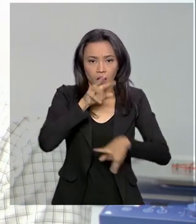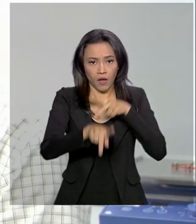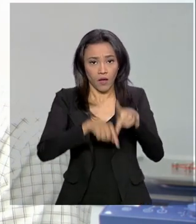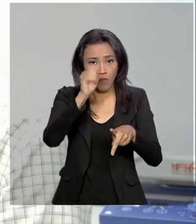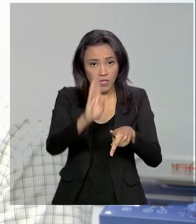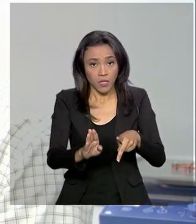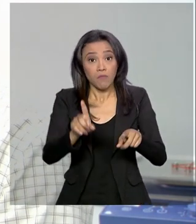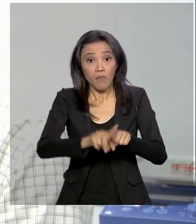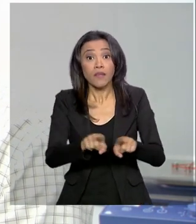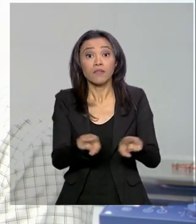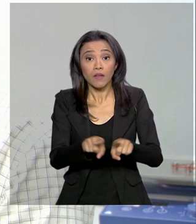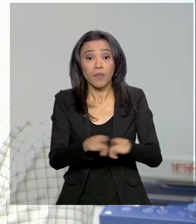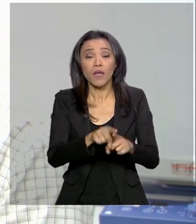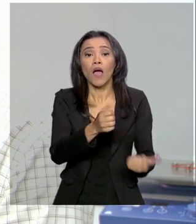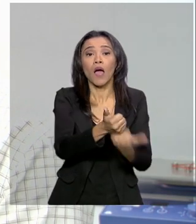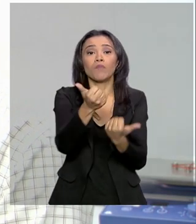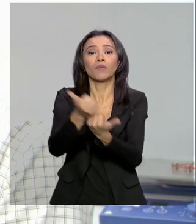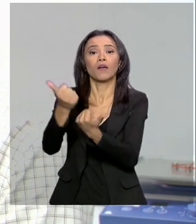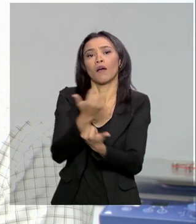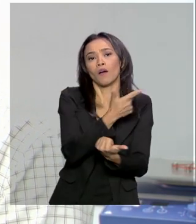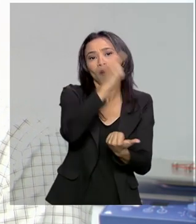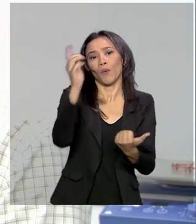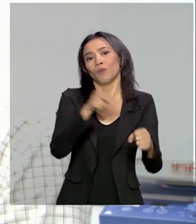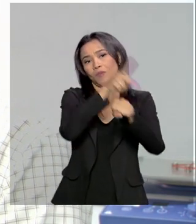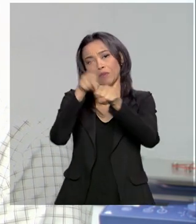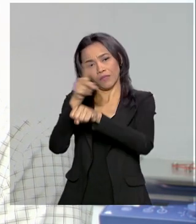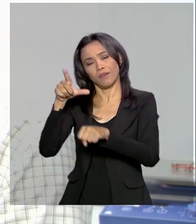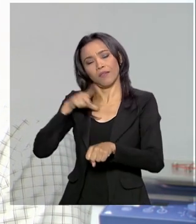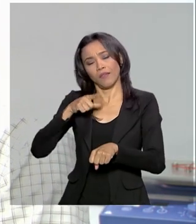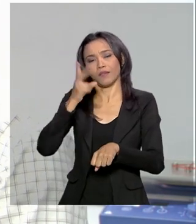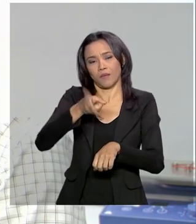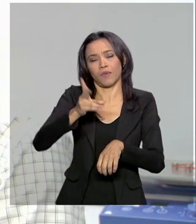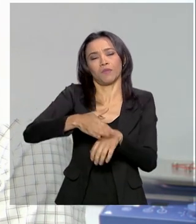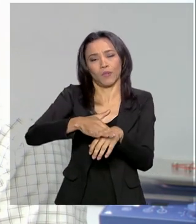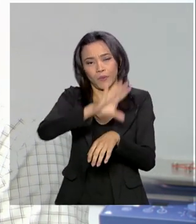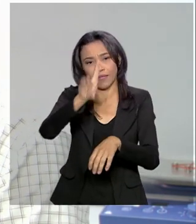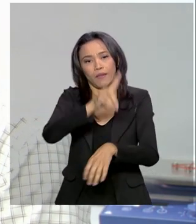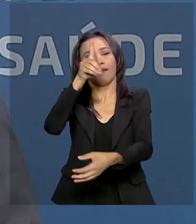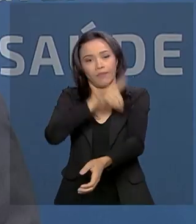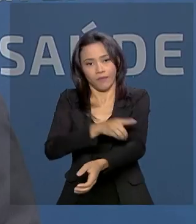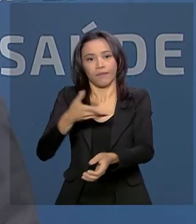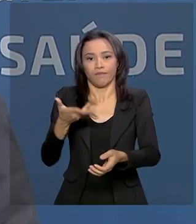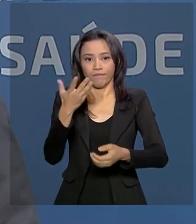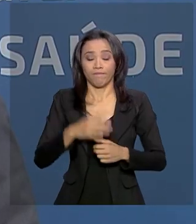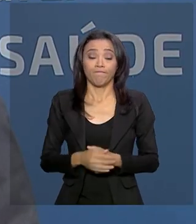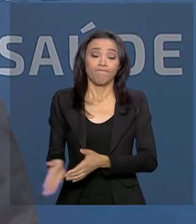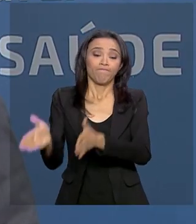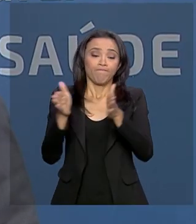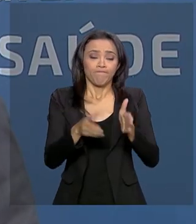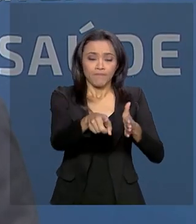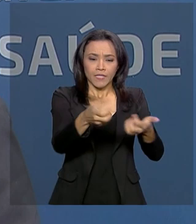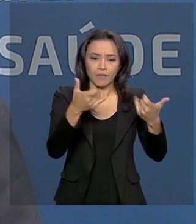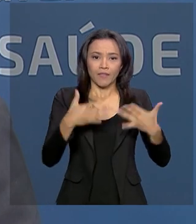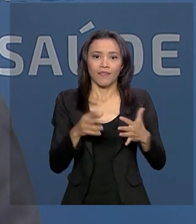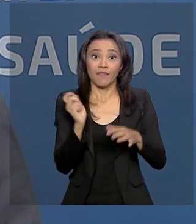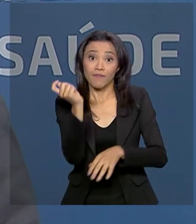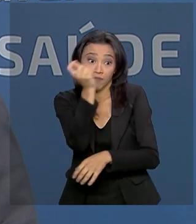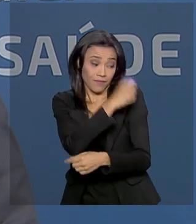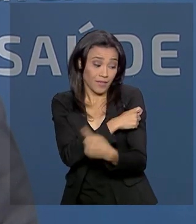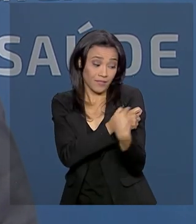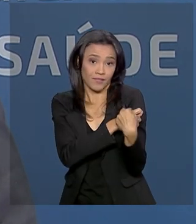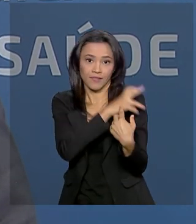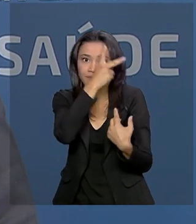com outros países que também têm a dengue como um importante problema de saúde pública. Será uma vacina brasileira